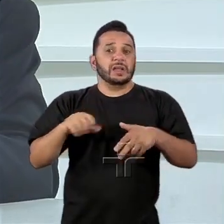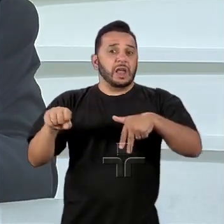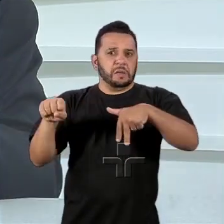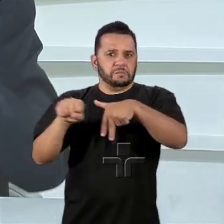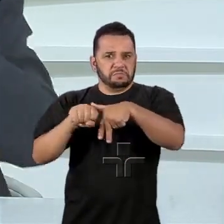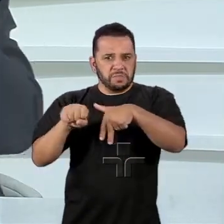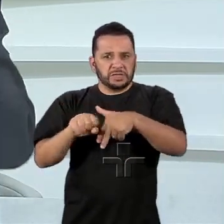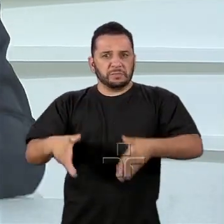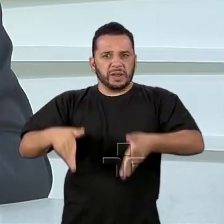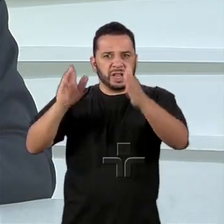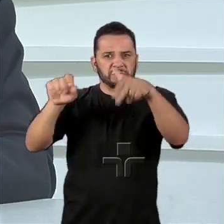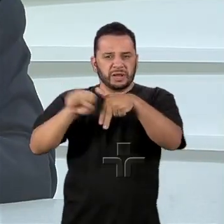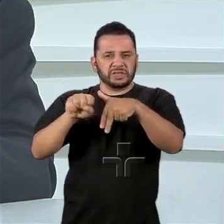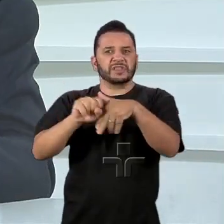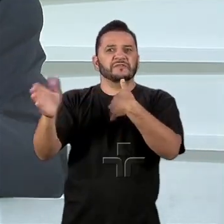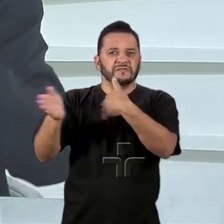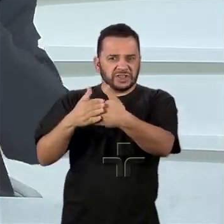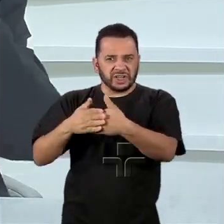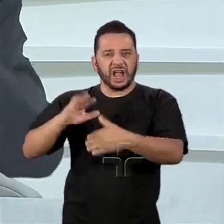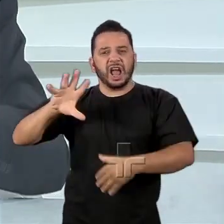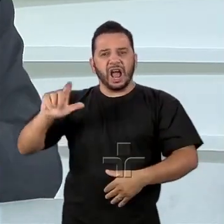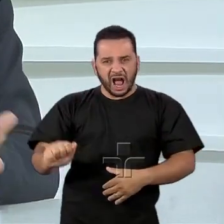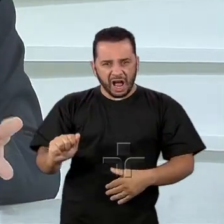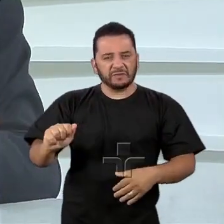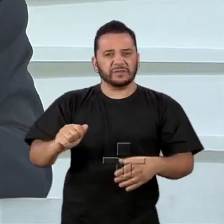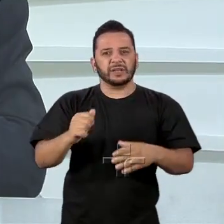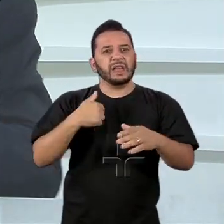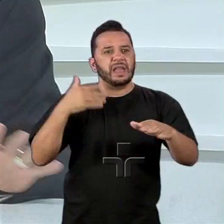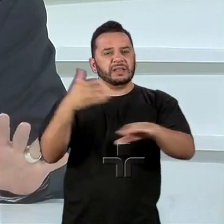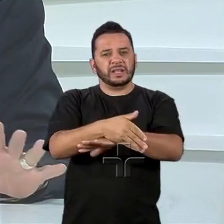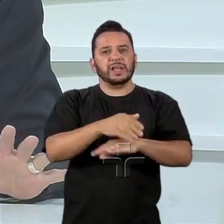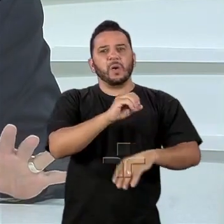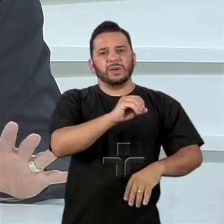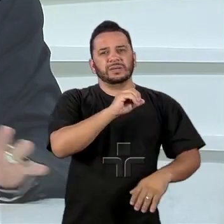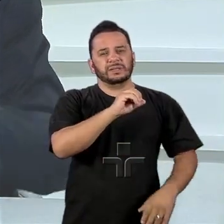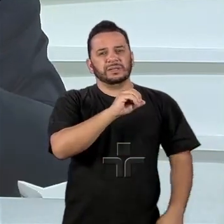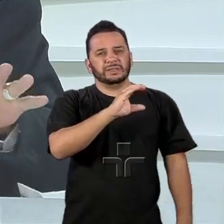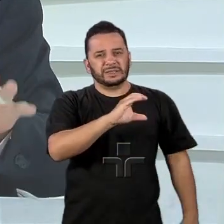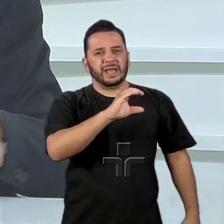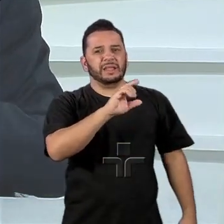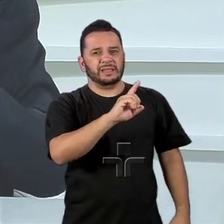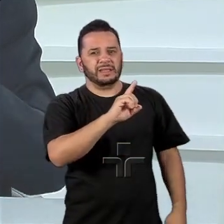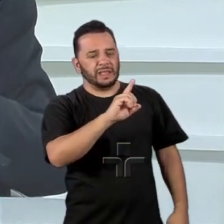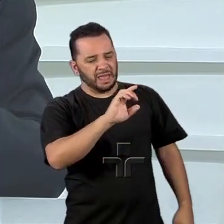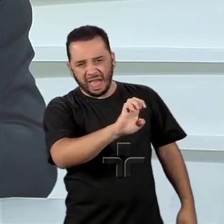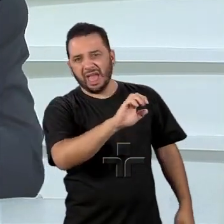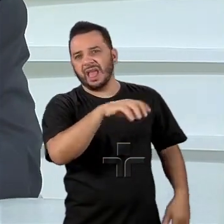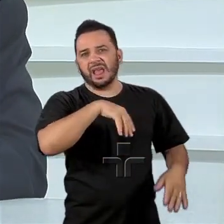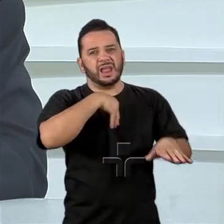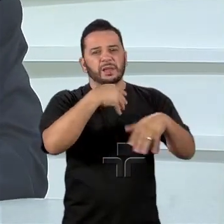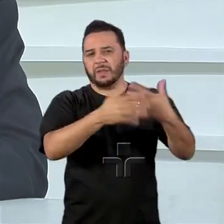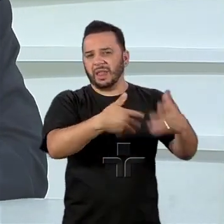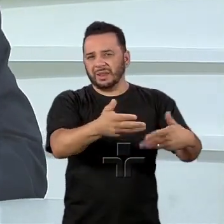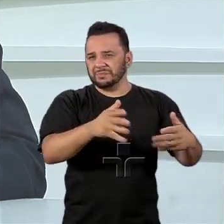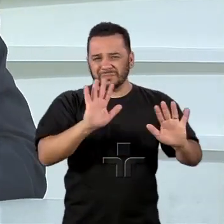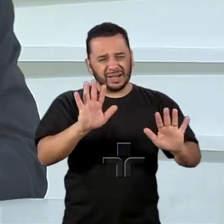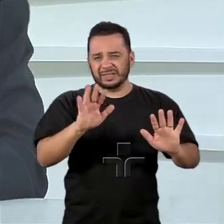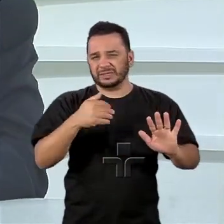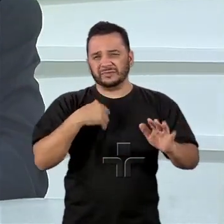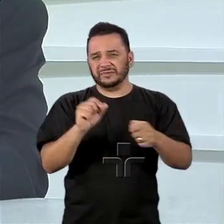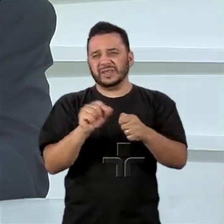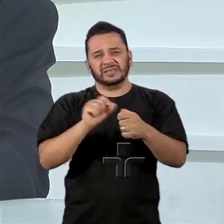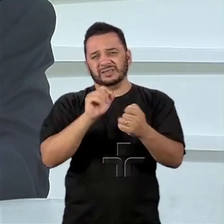África, ia entrar na OCDE, ia entrar nisso, aquilo, nada disso. É porque você precisa de dois para